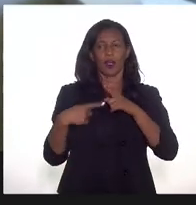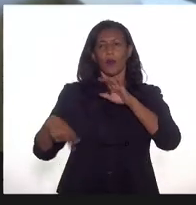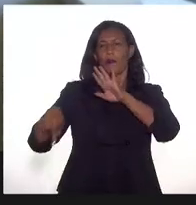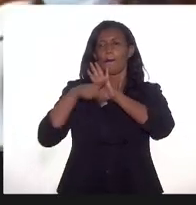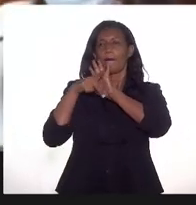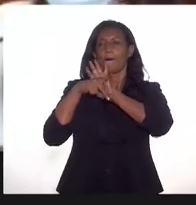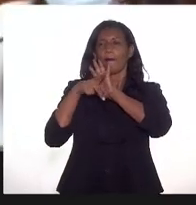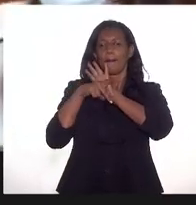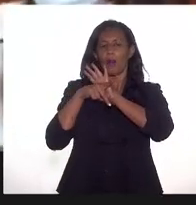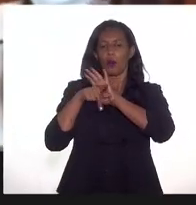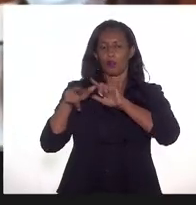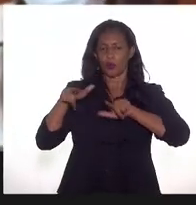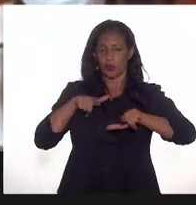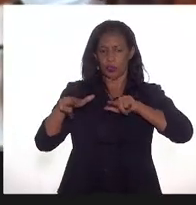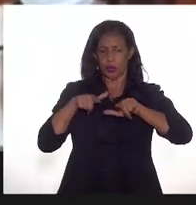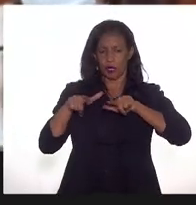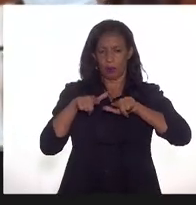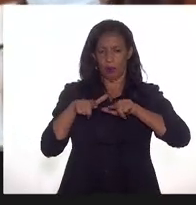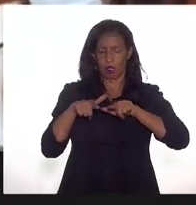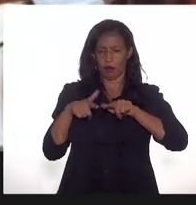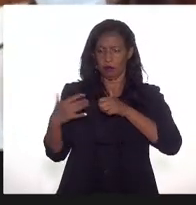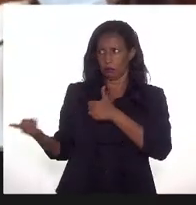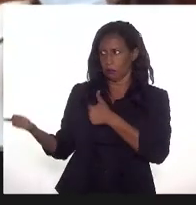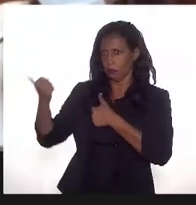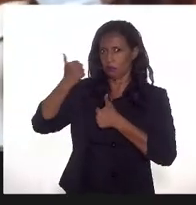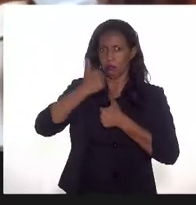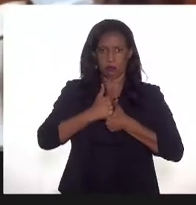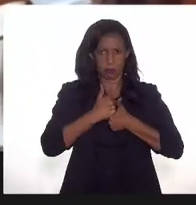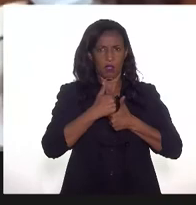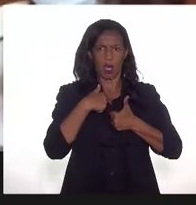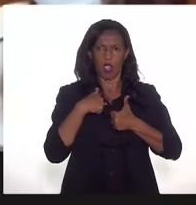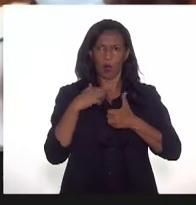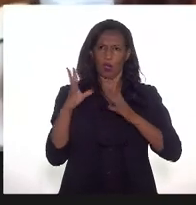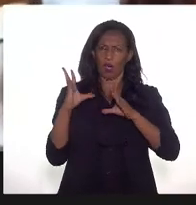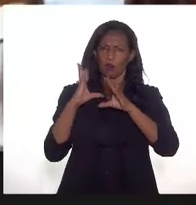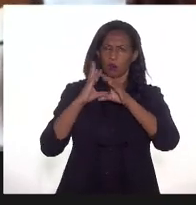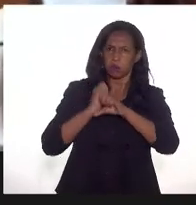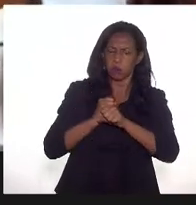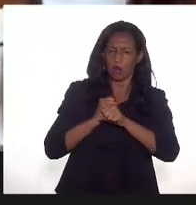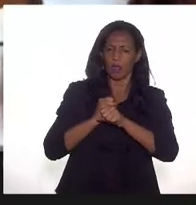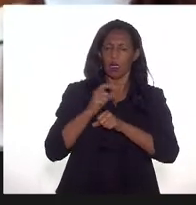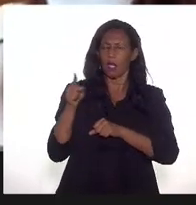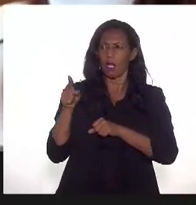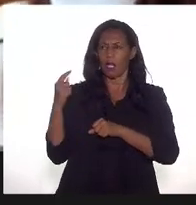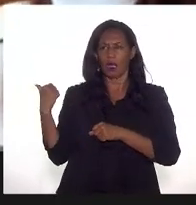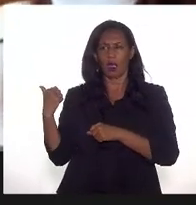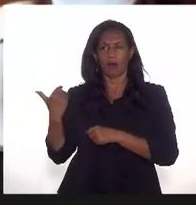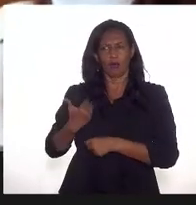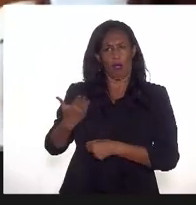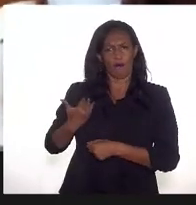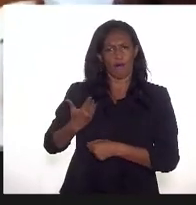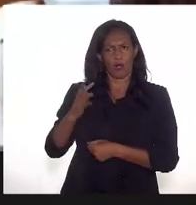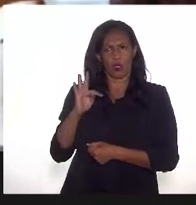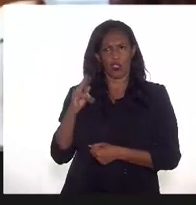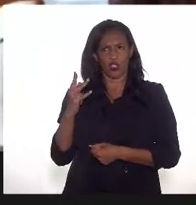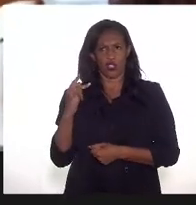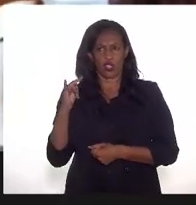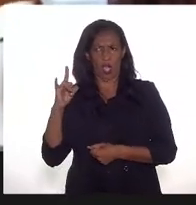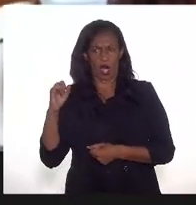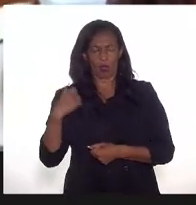gostaria de complementar aí a resposta do superintendente Tiago, eu já